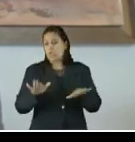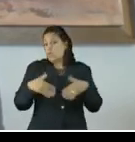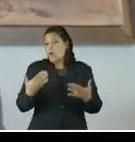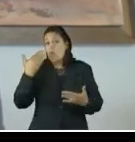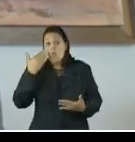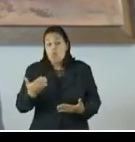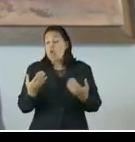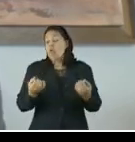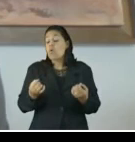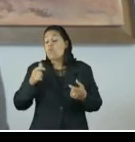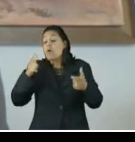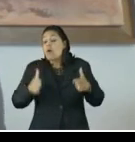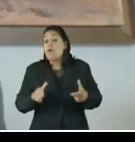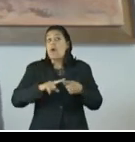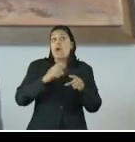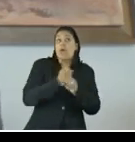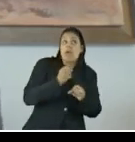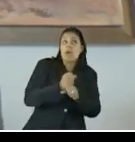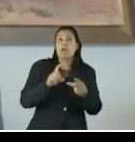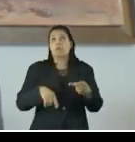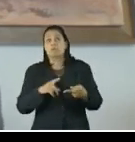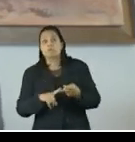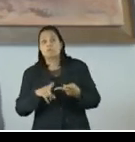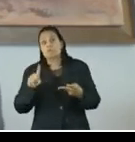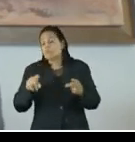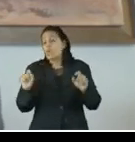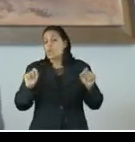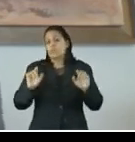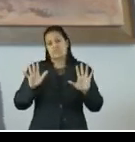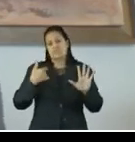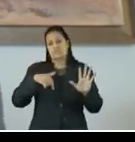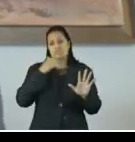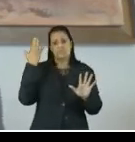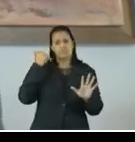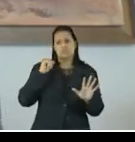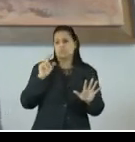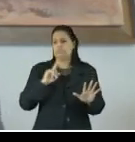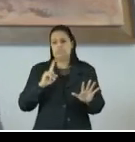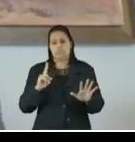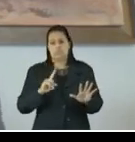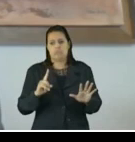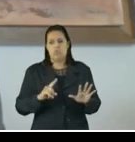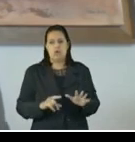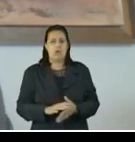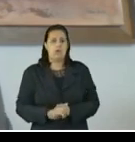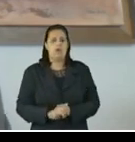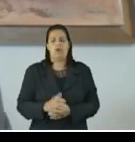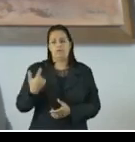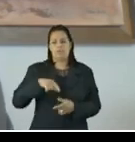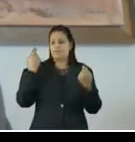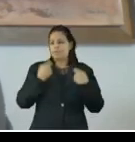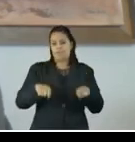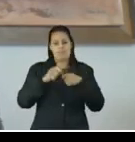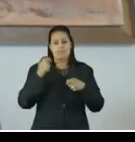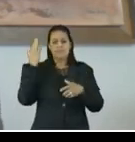considerada, se são números de paz. Mas, evidentemente, nós não precisamos ter acesso ao conteúdo dos